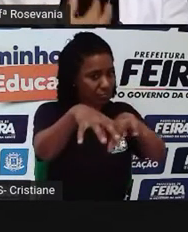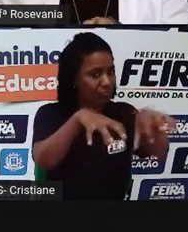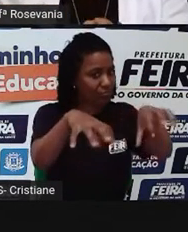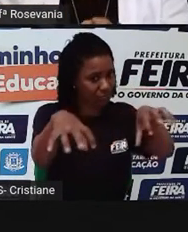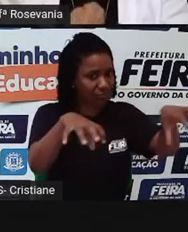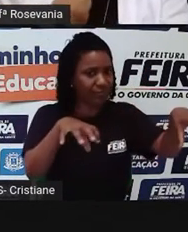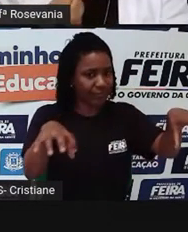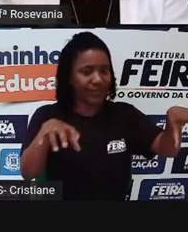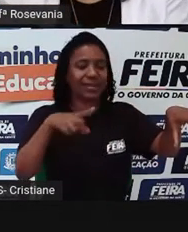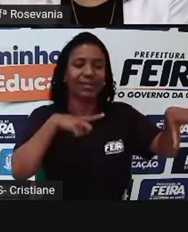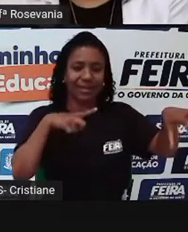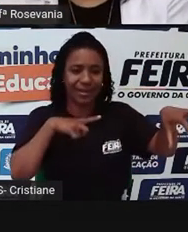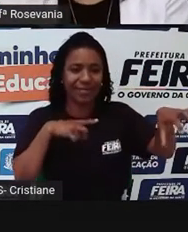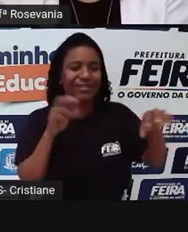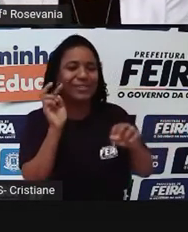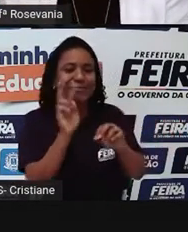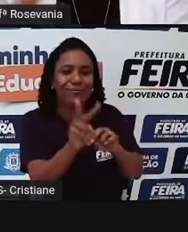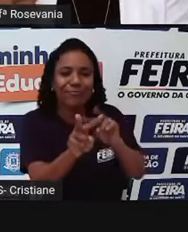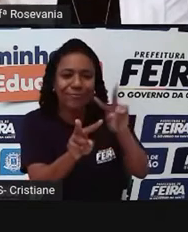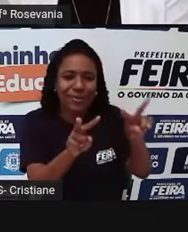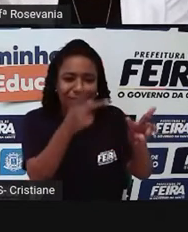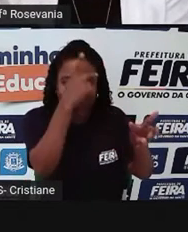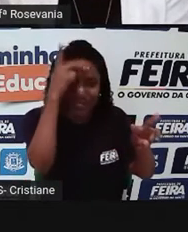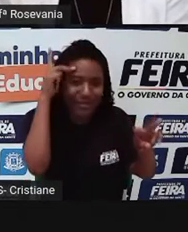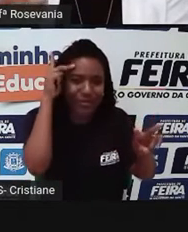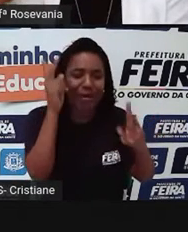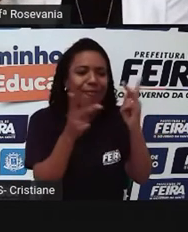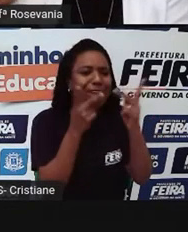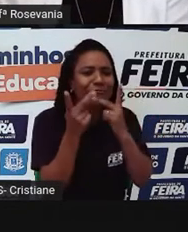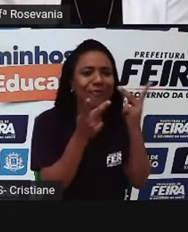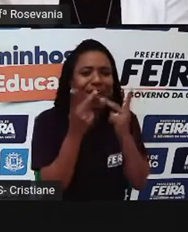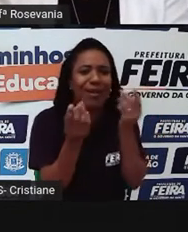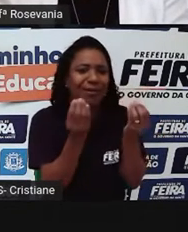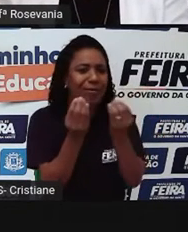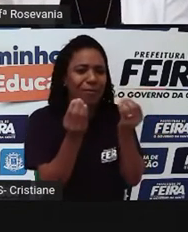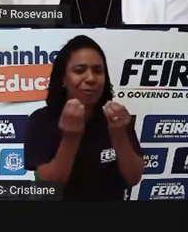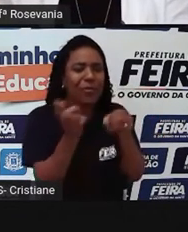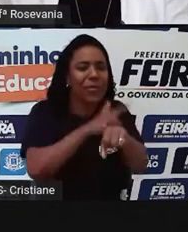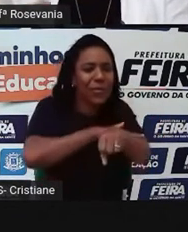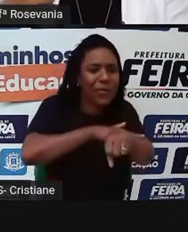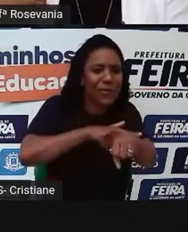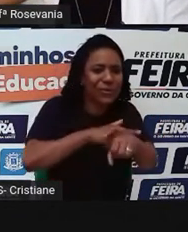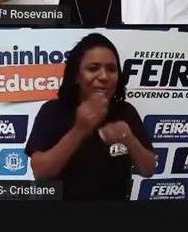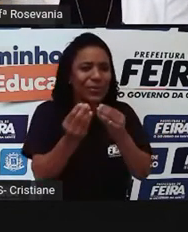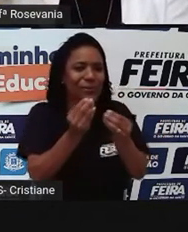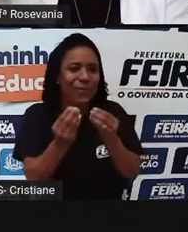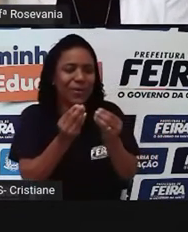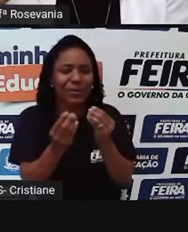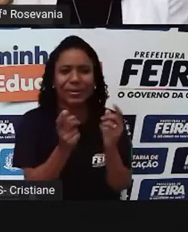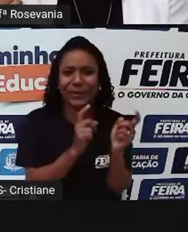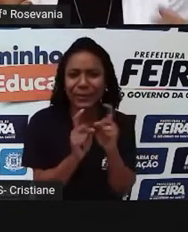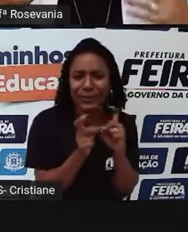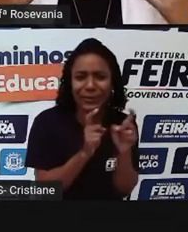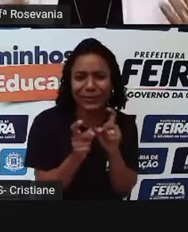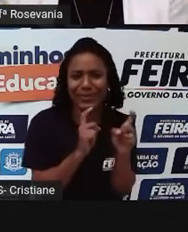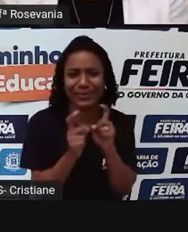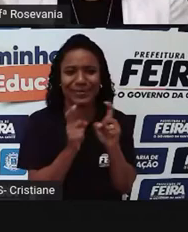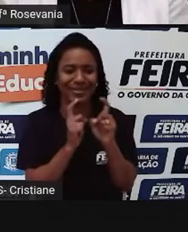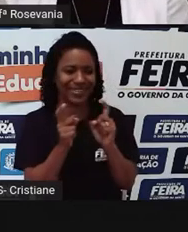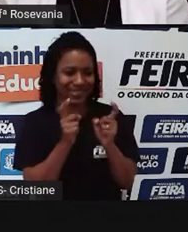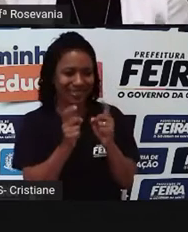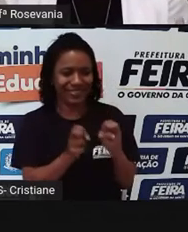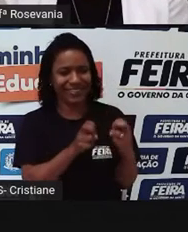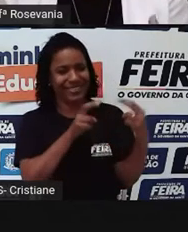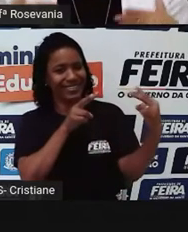mas você percebe a gente do lugar, como é que fala, como é que ele se comporta, né, aquele olhar